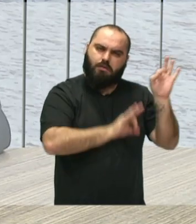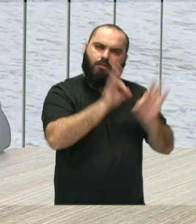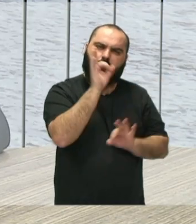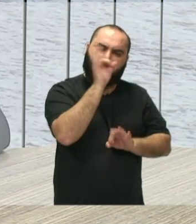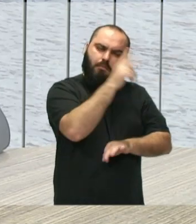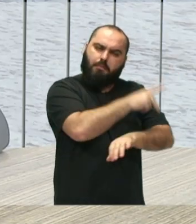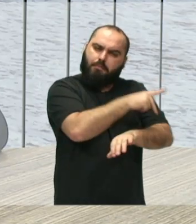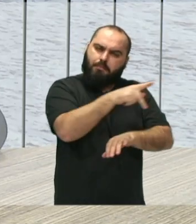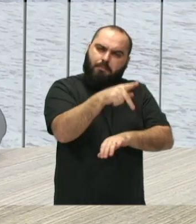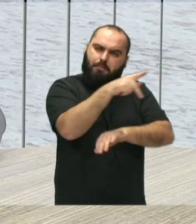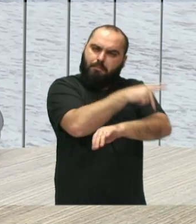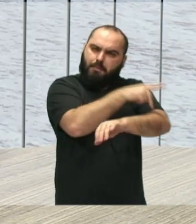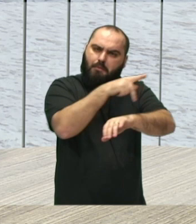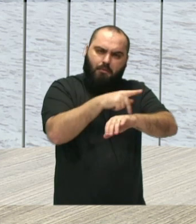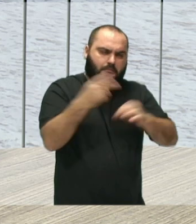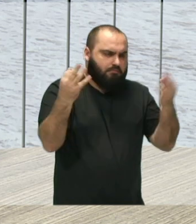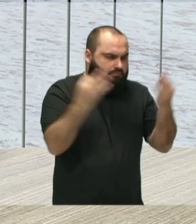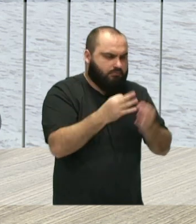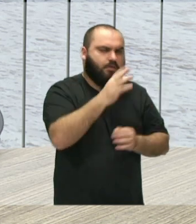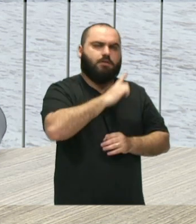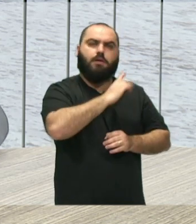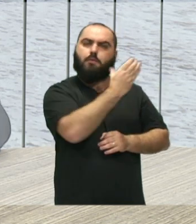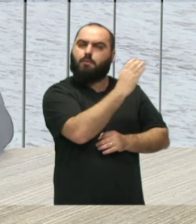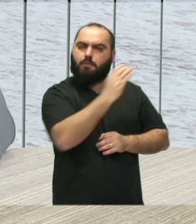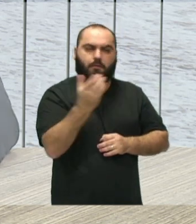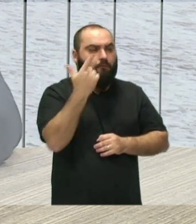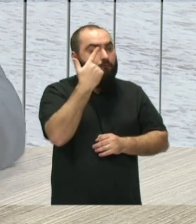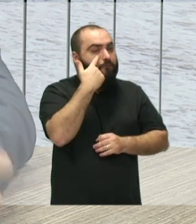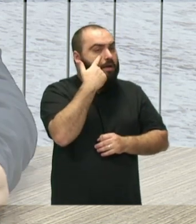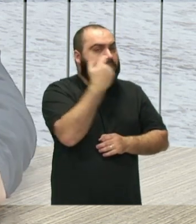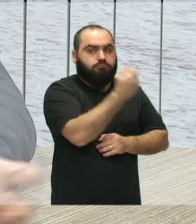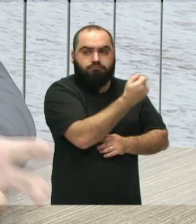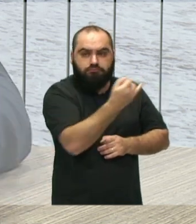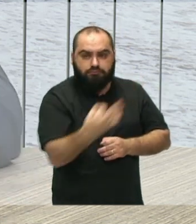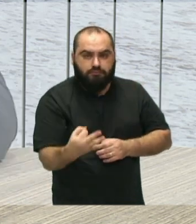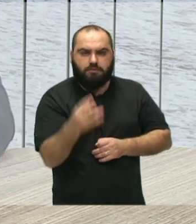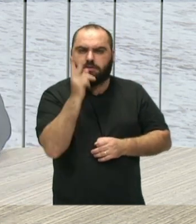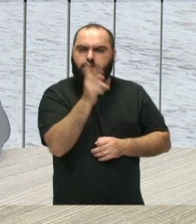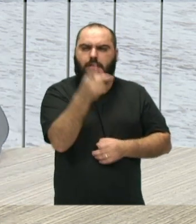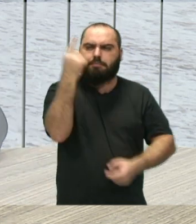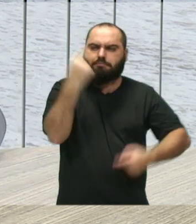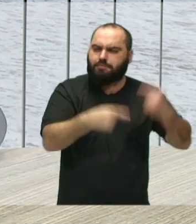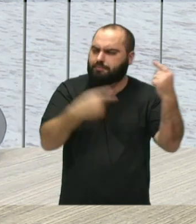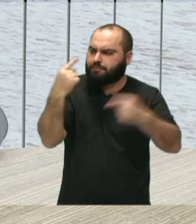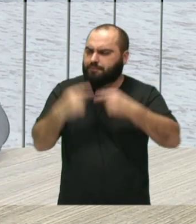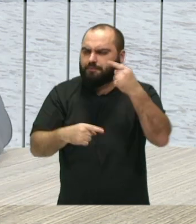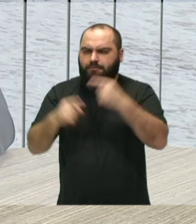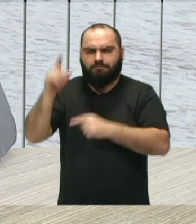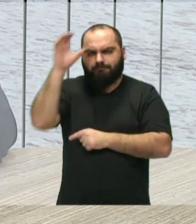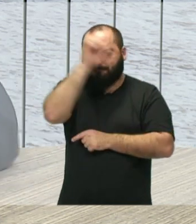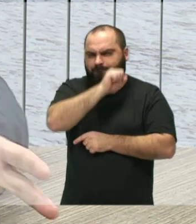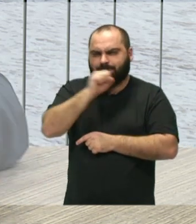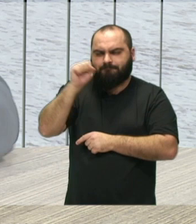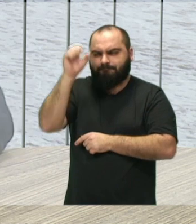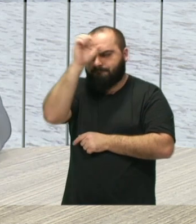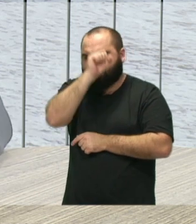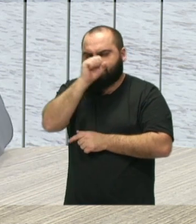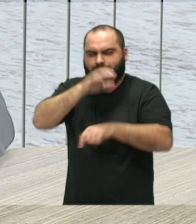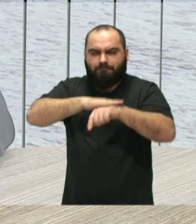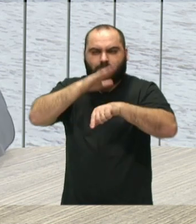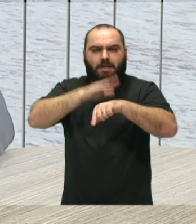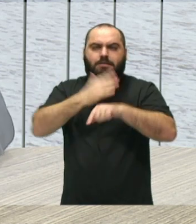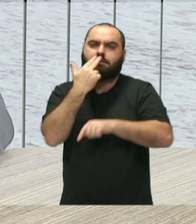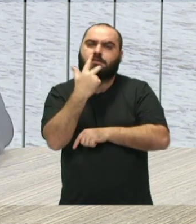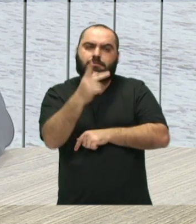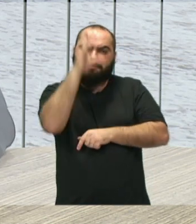anual, temos um coordenador pedagógico que acompanha as disciplinas, estamos sempre em discussão, sempre aperfeiçoando os métodos, os ensinos de